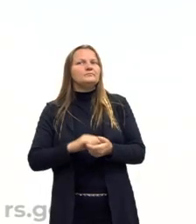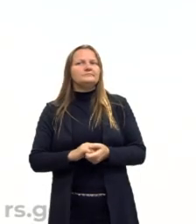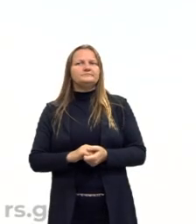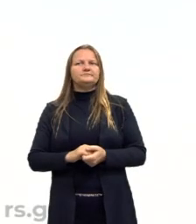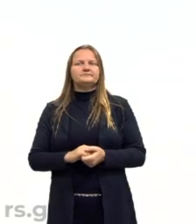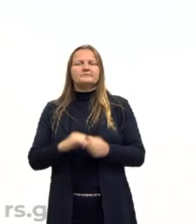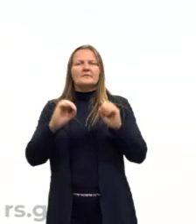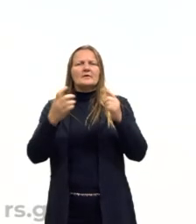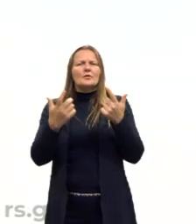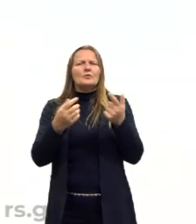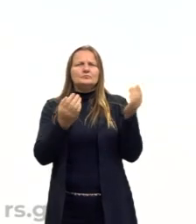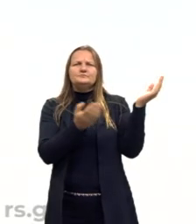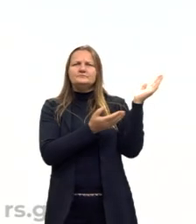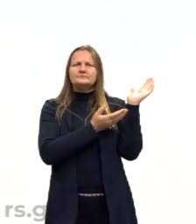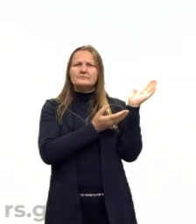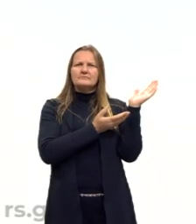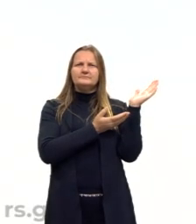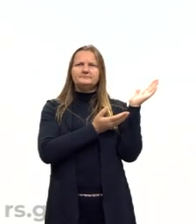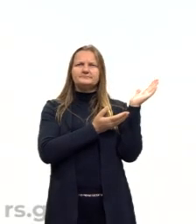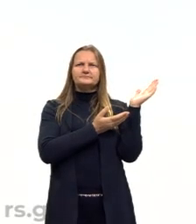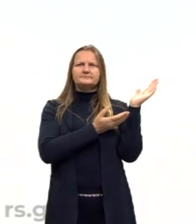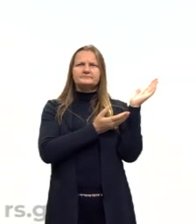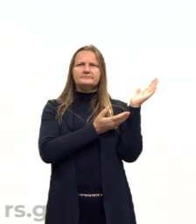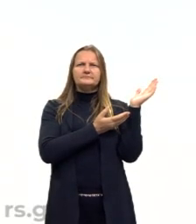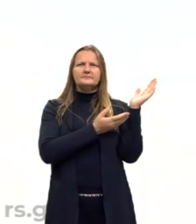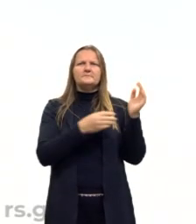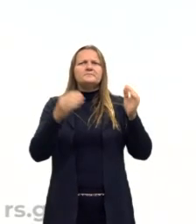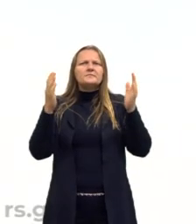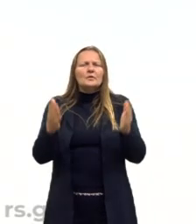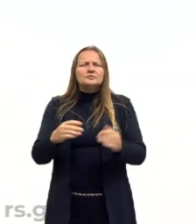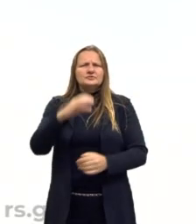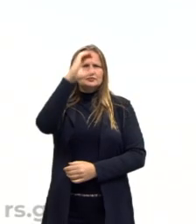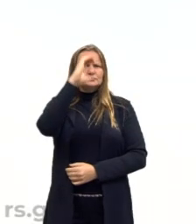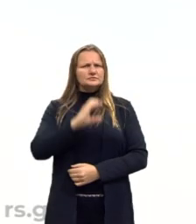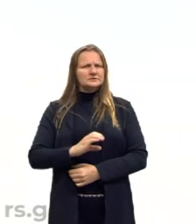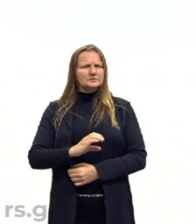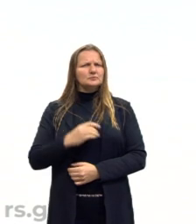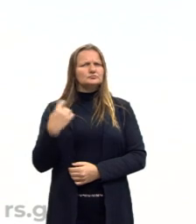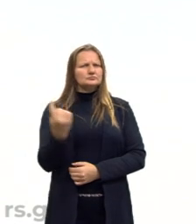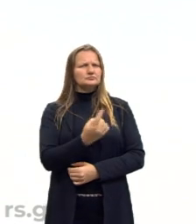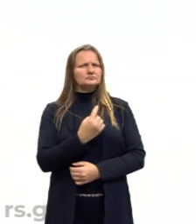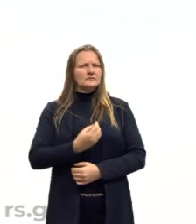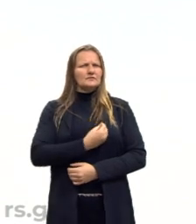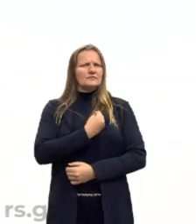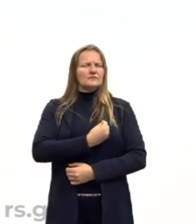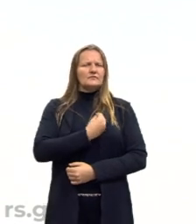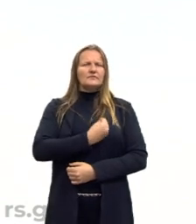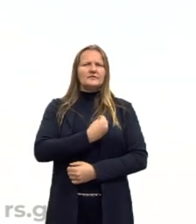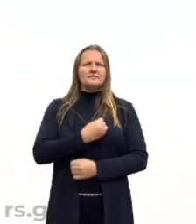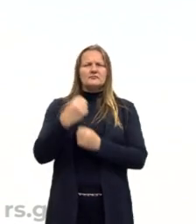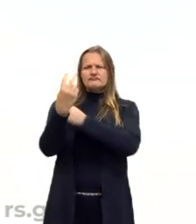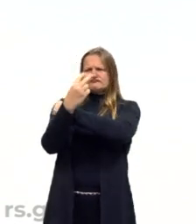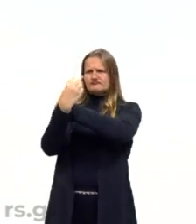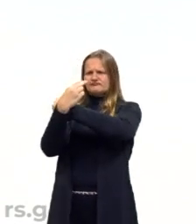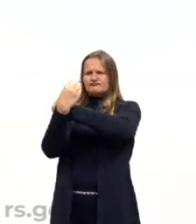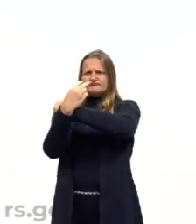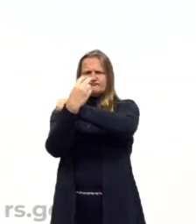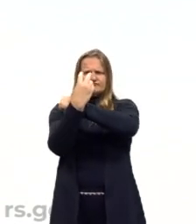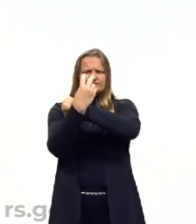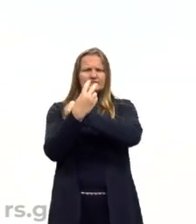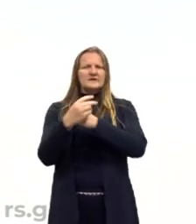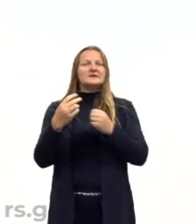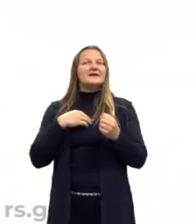Olha só, hoje o cidadão comum vive sob a vigilância dos sistemas